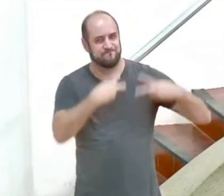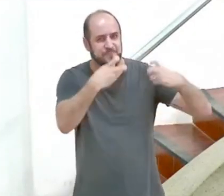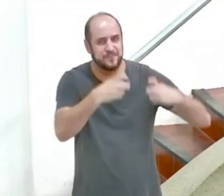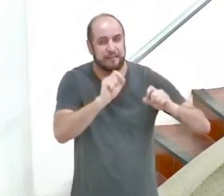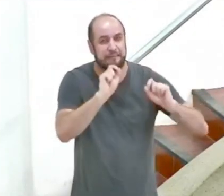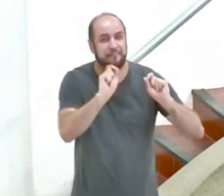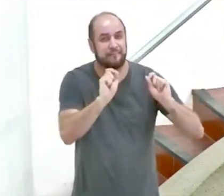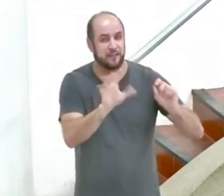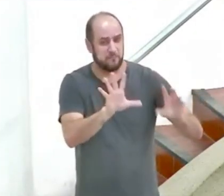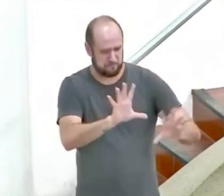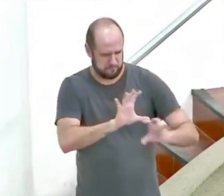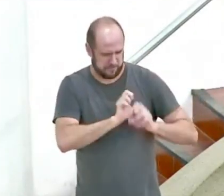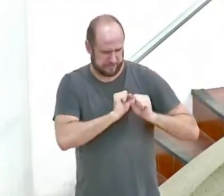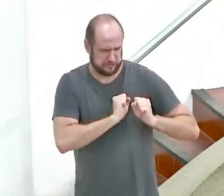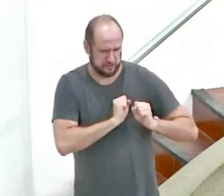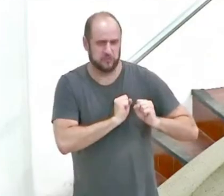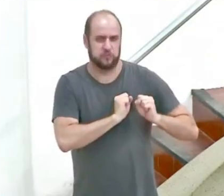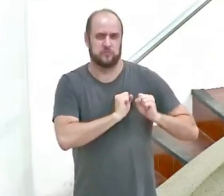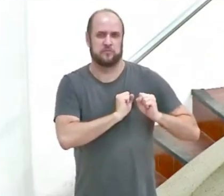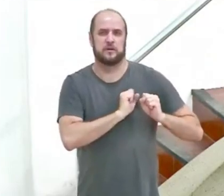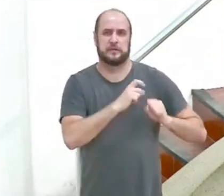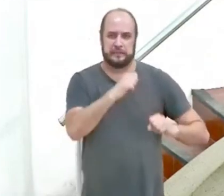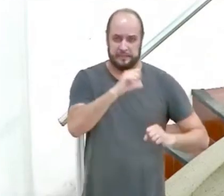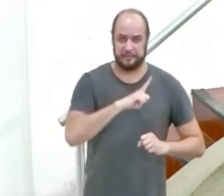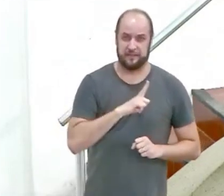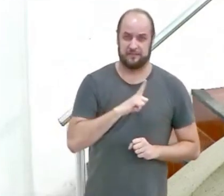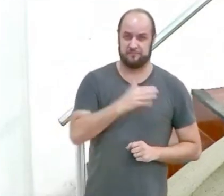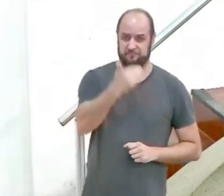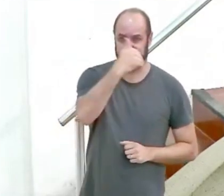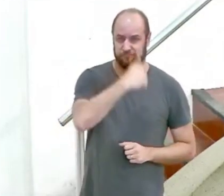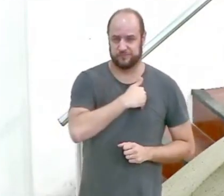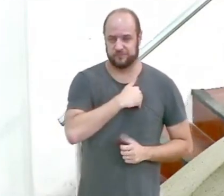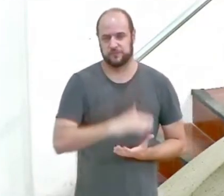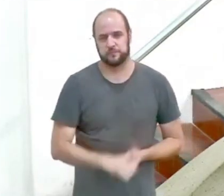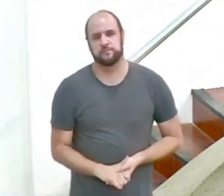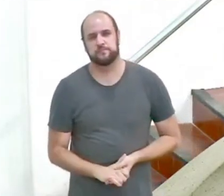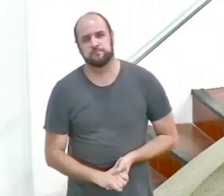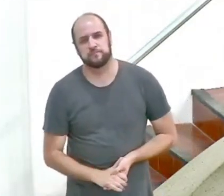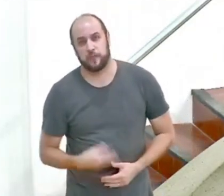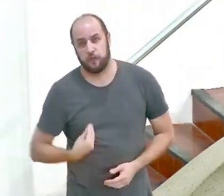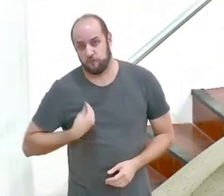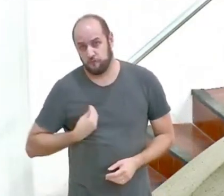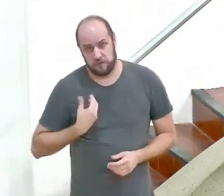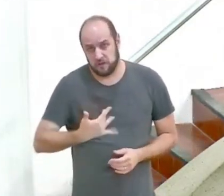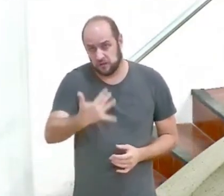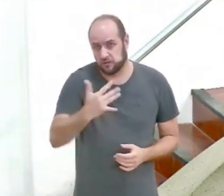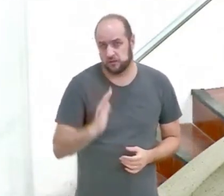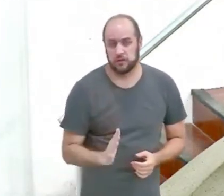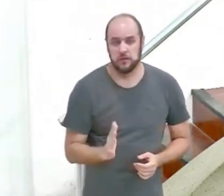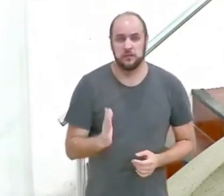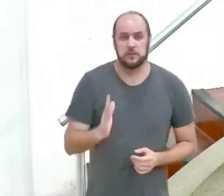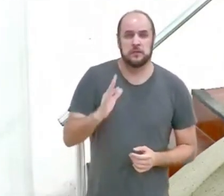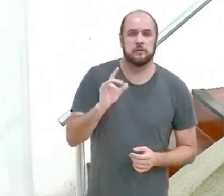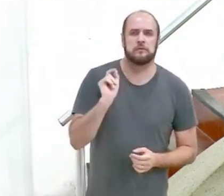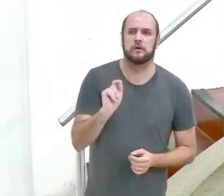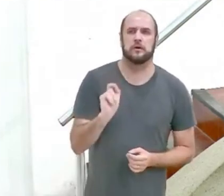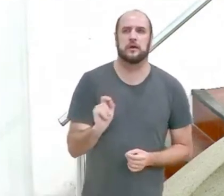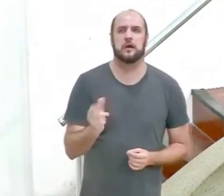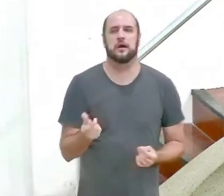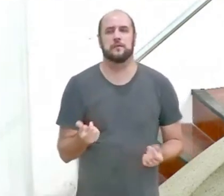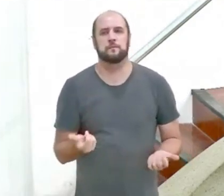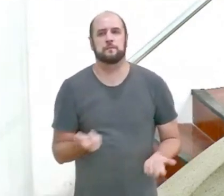paixões incontroladas que nele há. Na prática, isso significa que